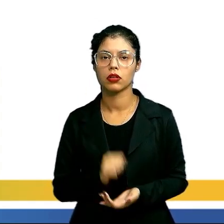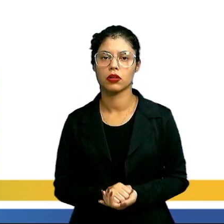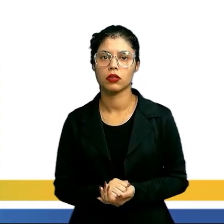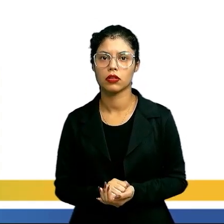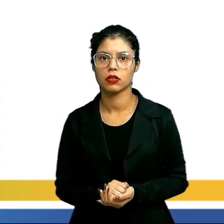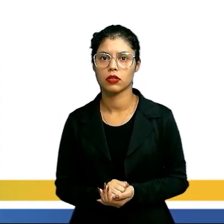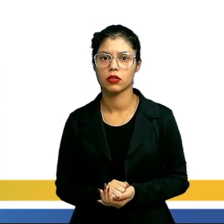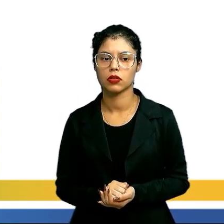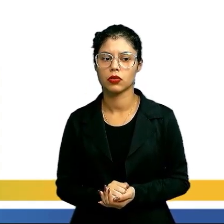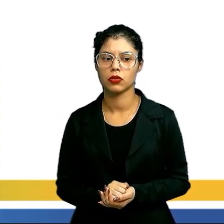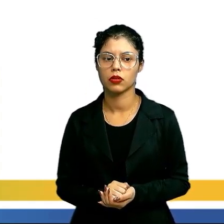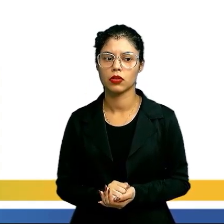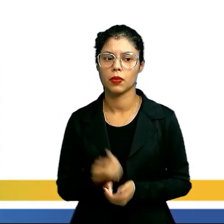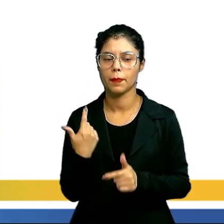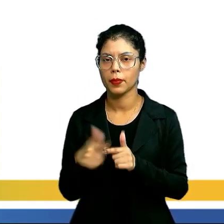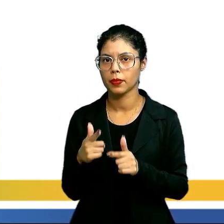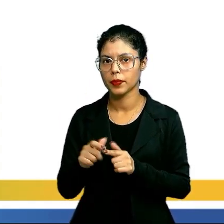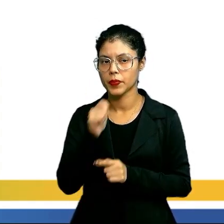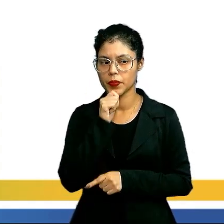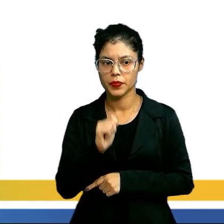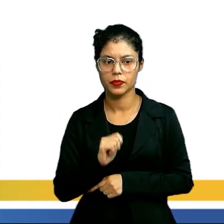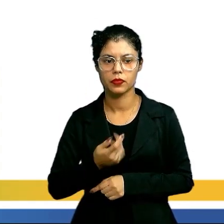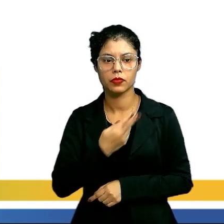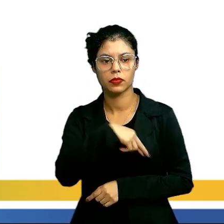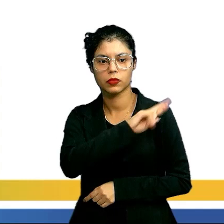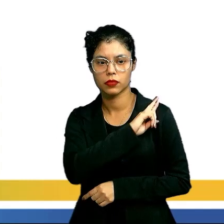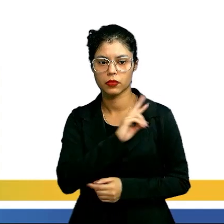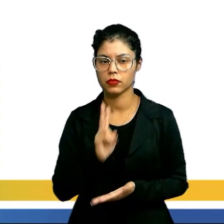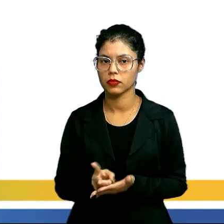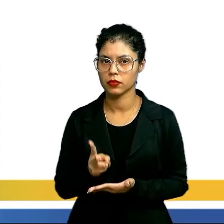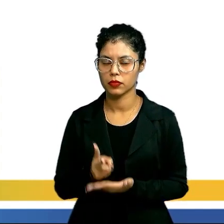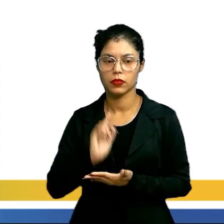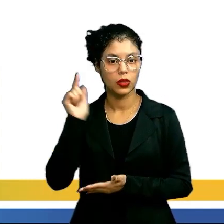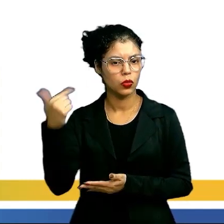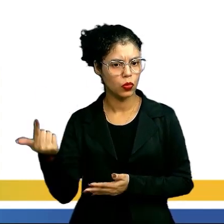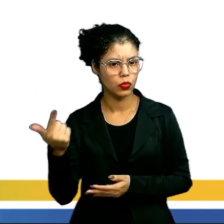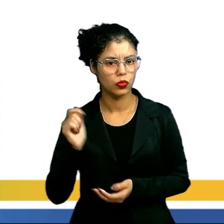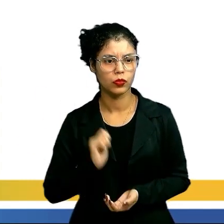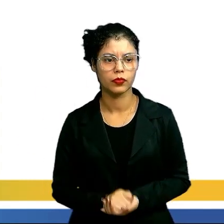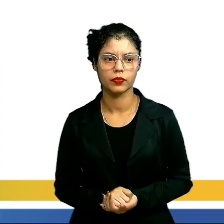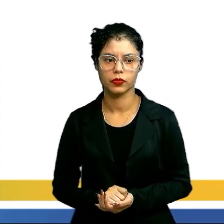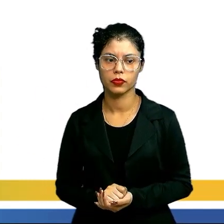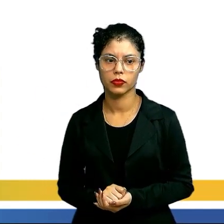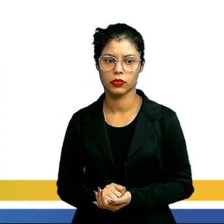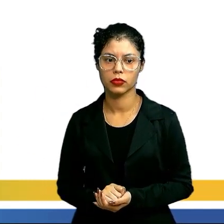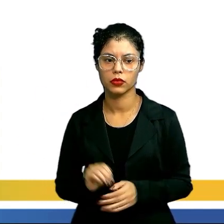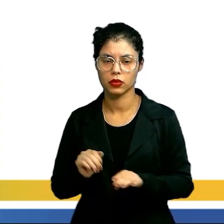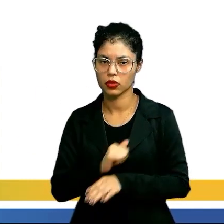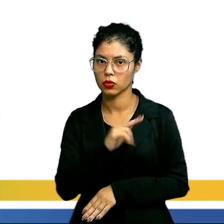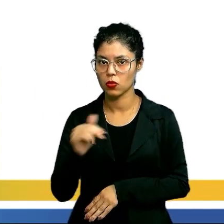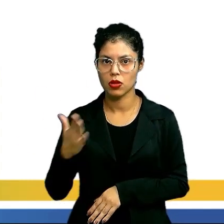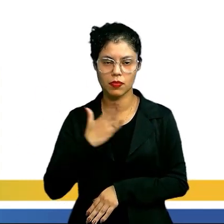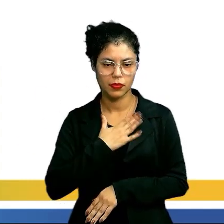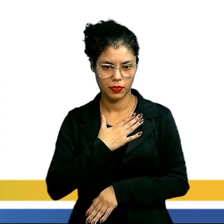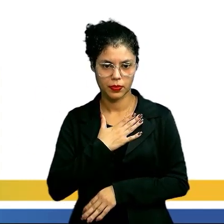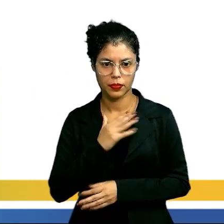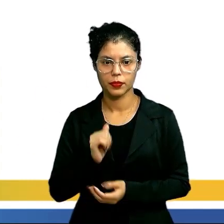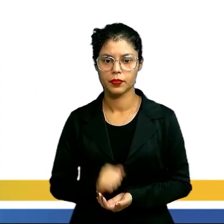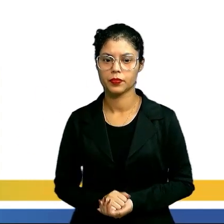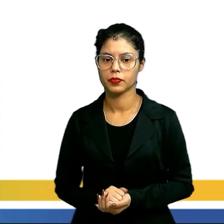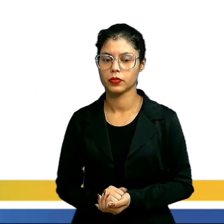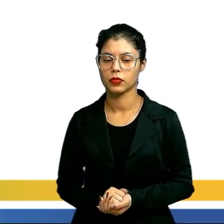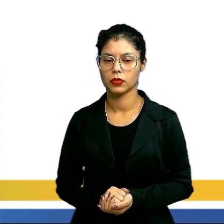um prejuízo, cuja responsabilidade é sempre do outro, num caminho. Então, o